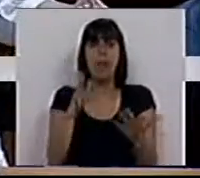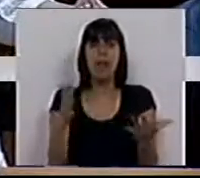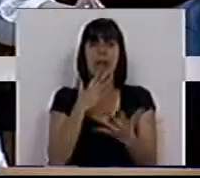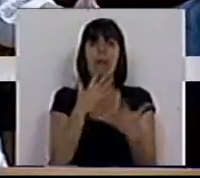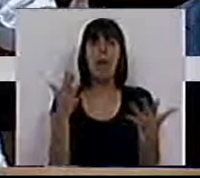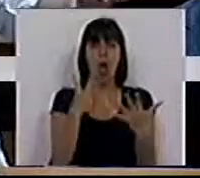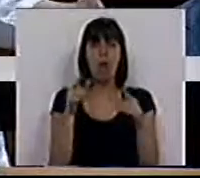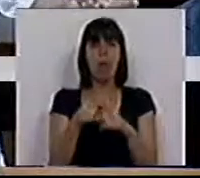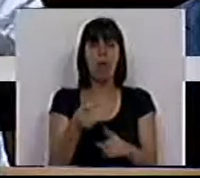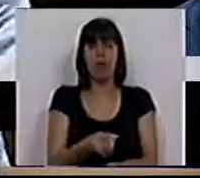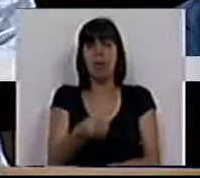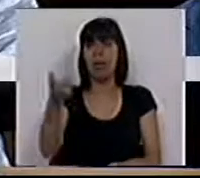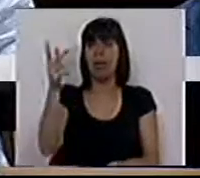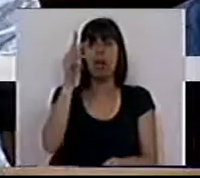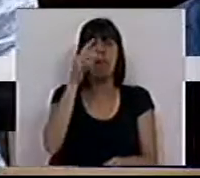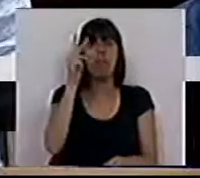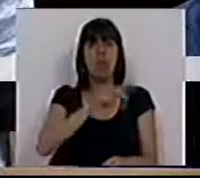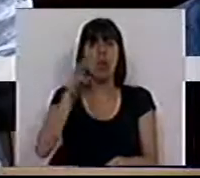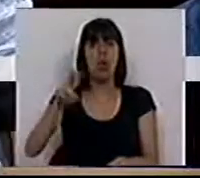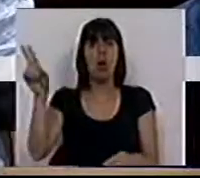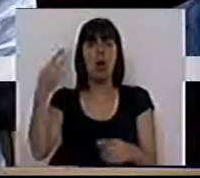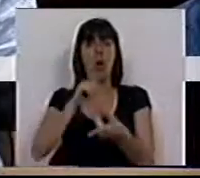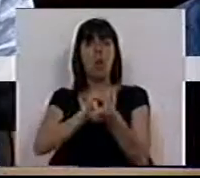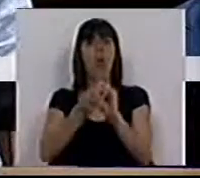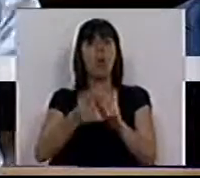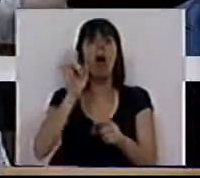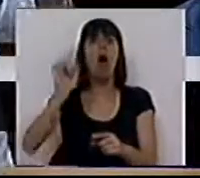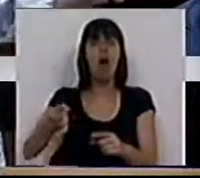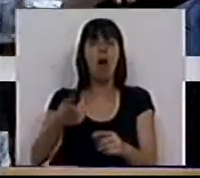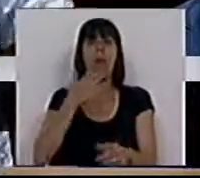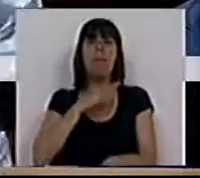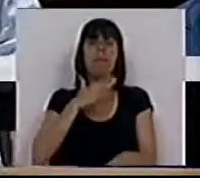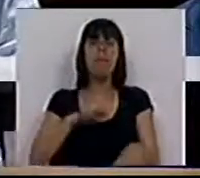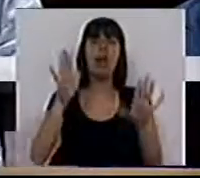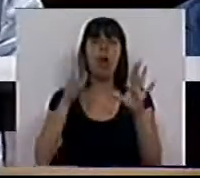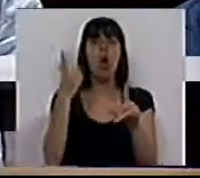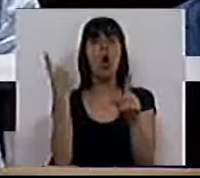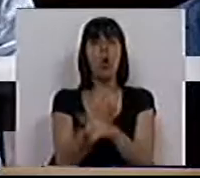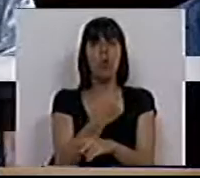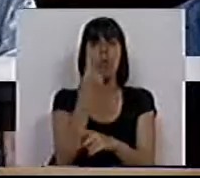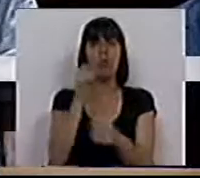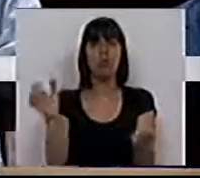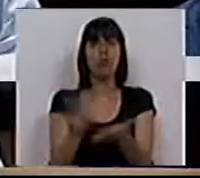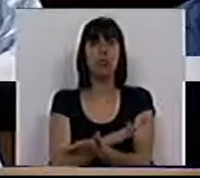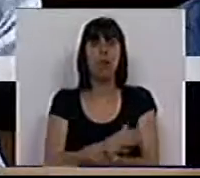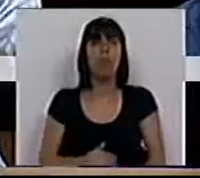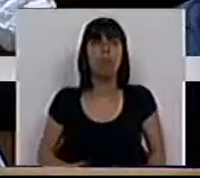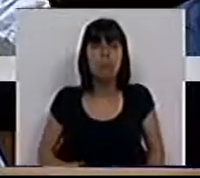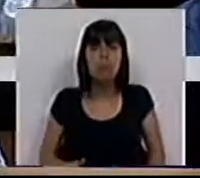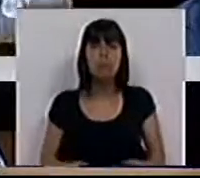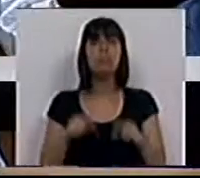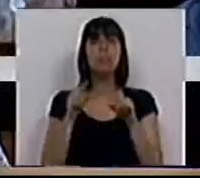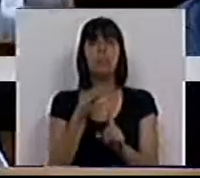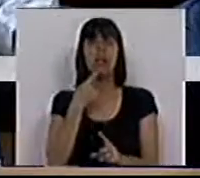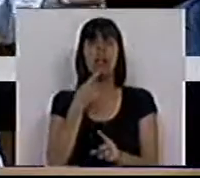parte destas centenas de milhões de euros os serviram a final para, pelo menos, comprar um jornal. Isto